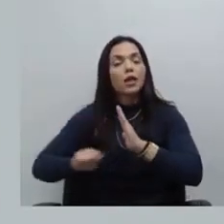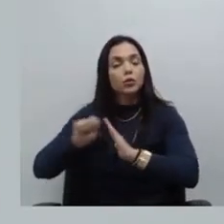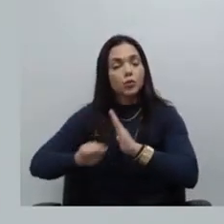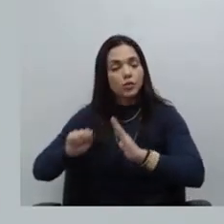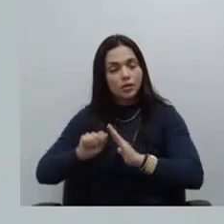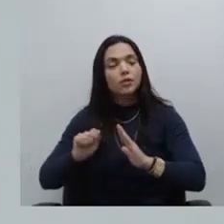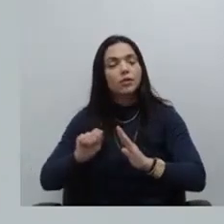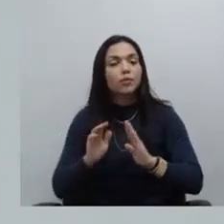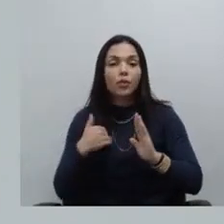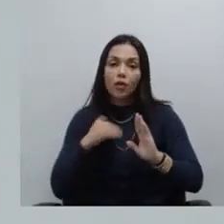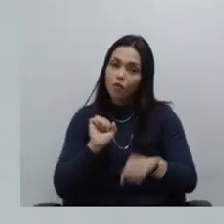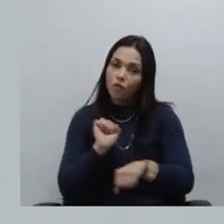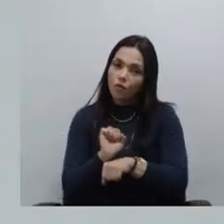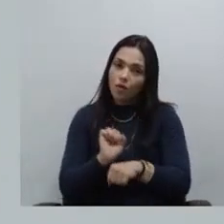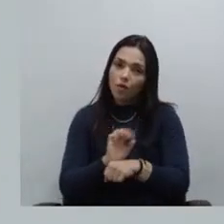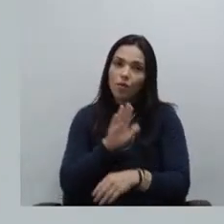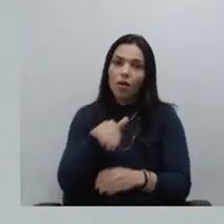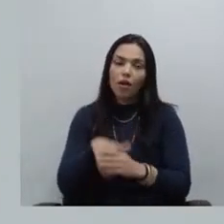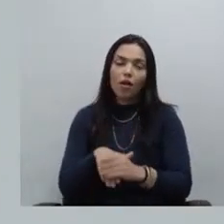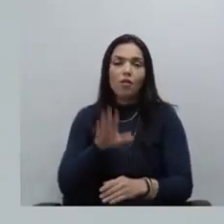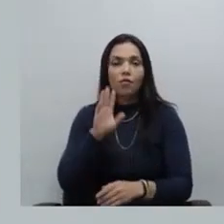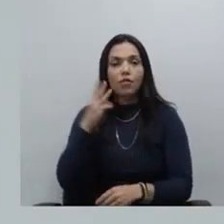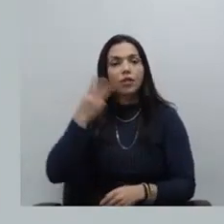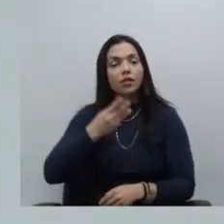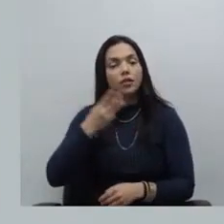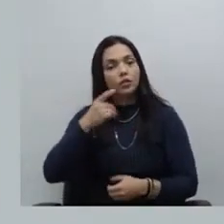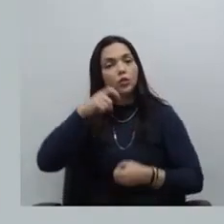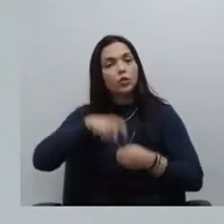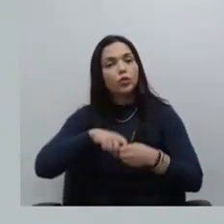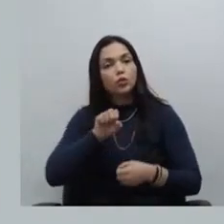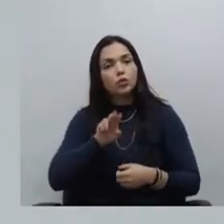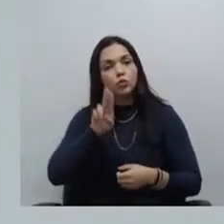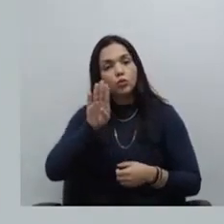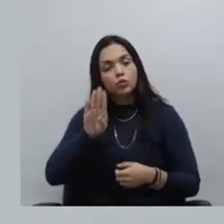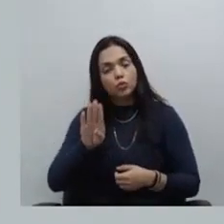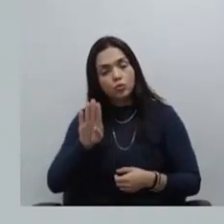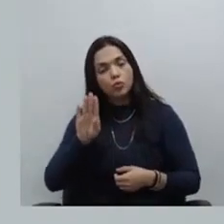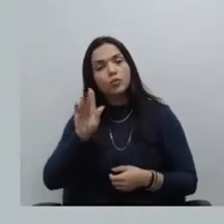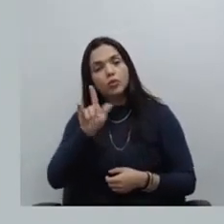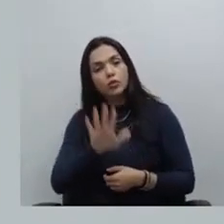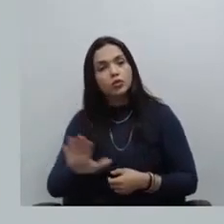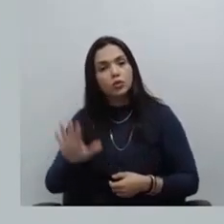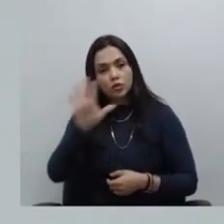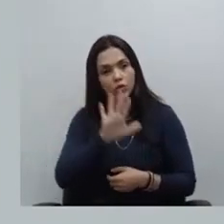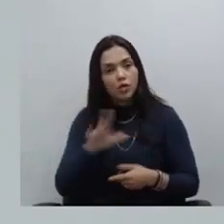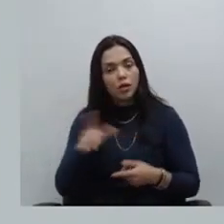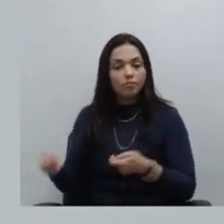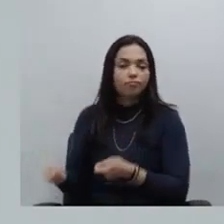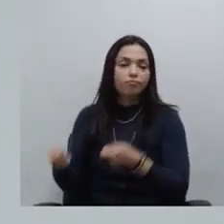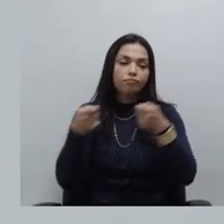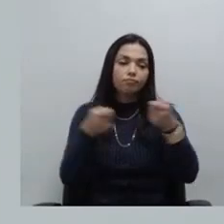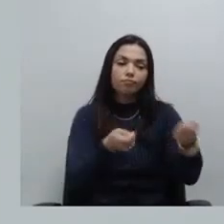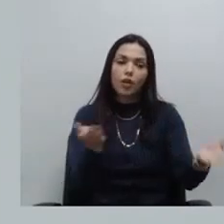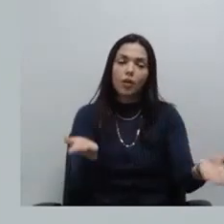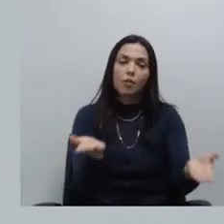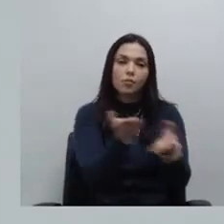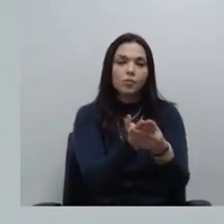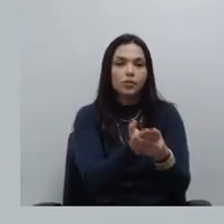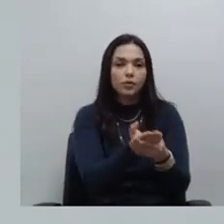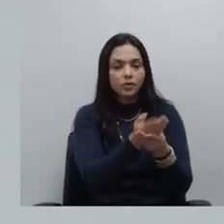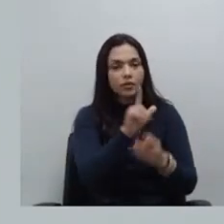vou aguardar o voto do terceiro subdefensor público geral na liminar proposta pela PADEP para que seja enviado o